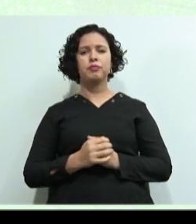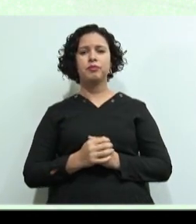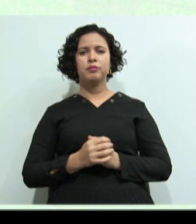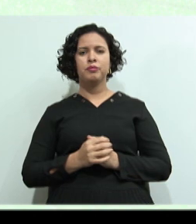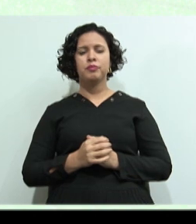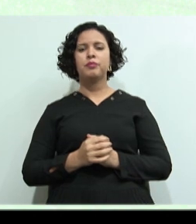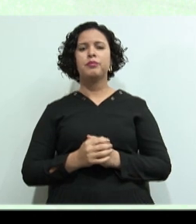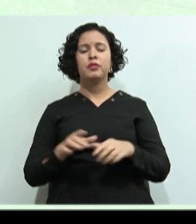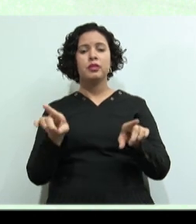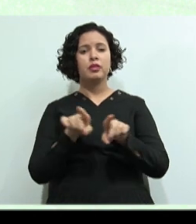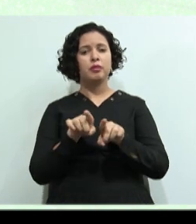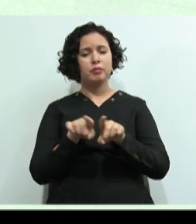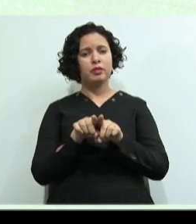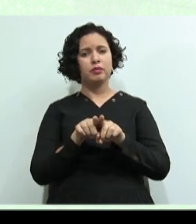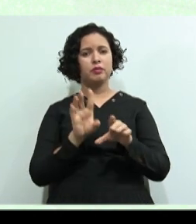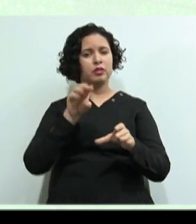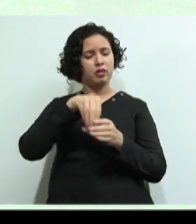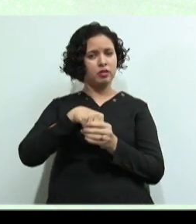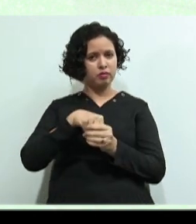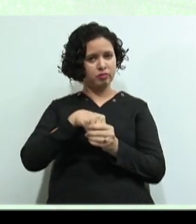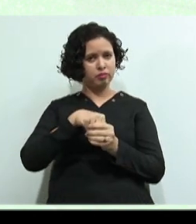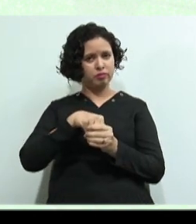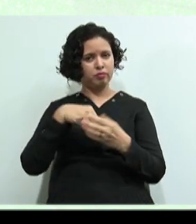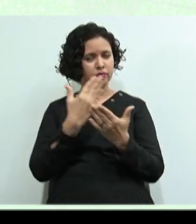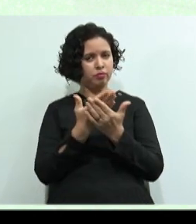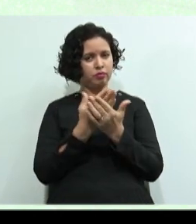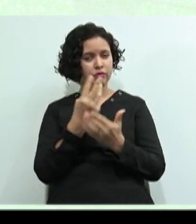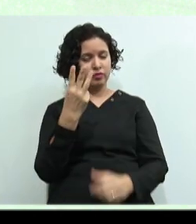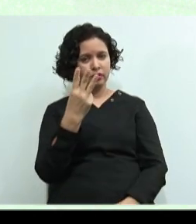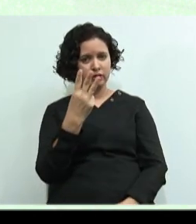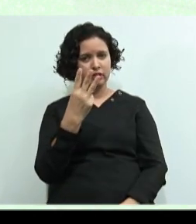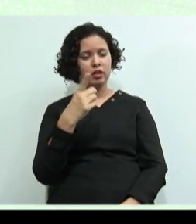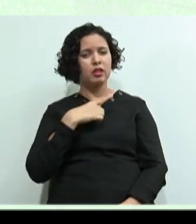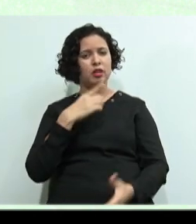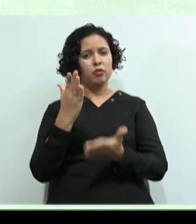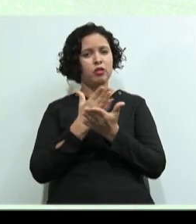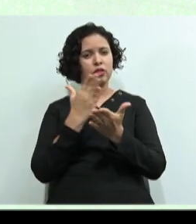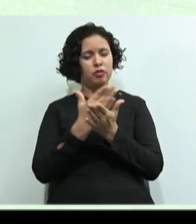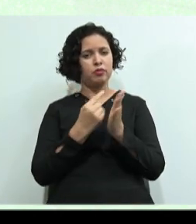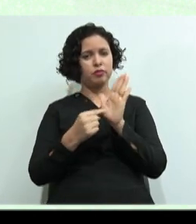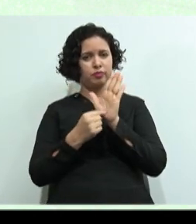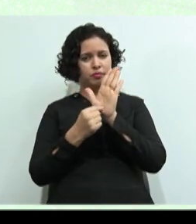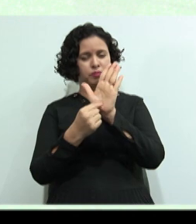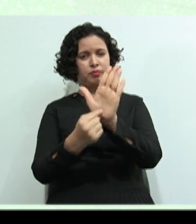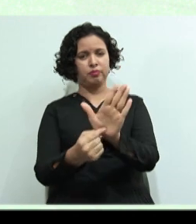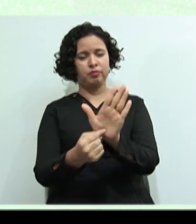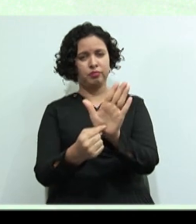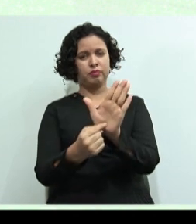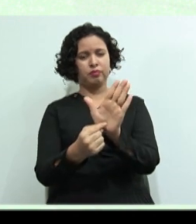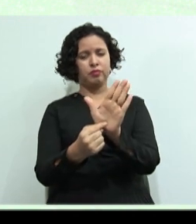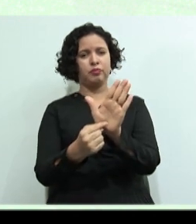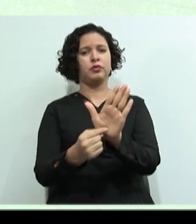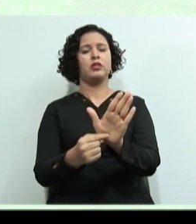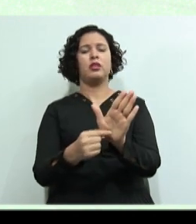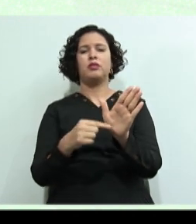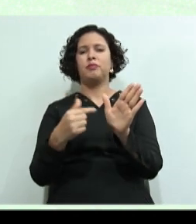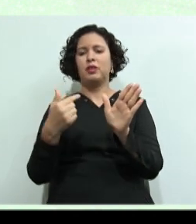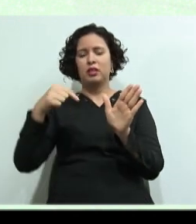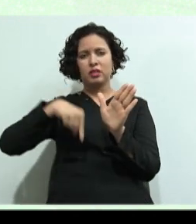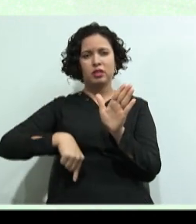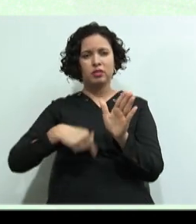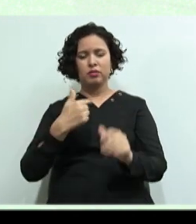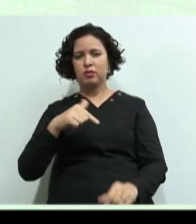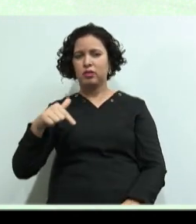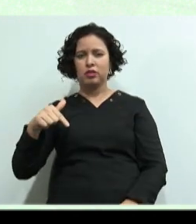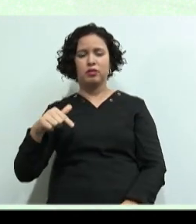Nessa unidade 3 Eu tenho até Um livro Para poder indicar Para vocês Eu não tenho ele Para poder postar Lá da plataforma Mas eu tenho o